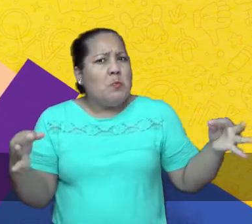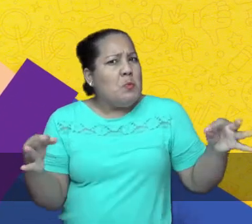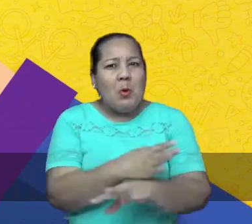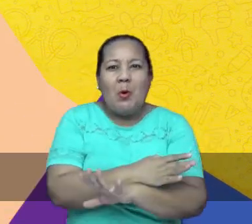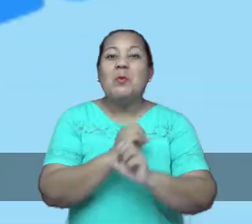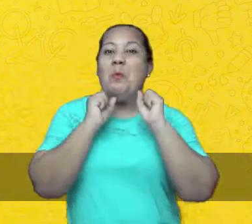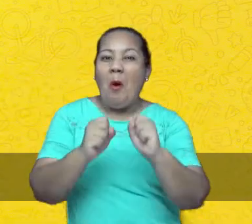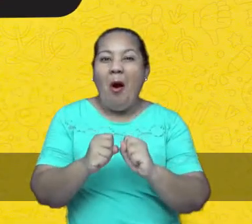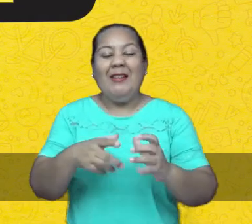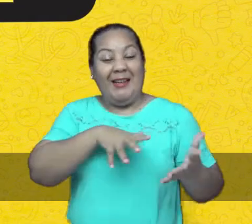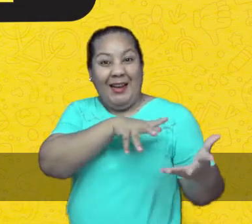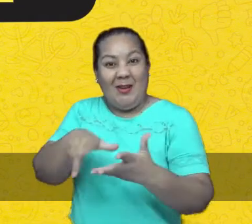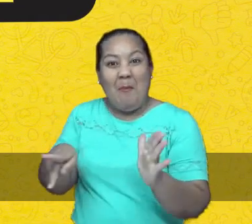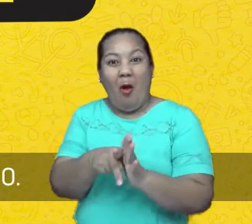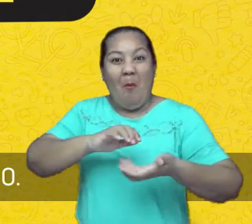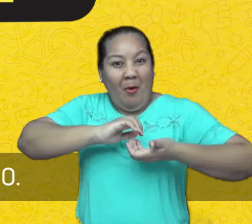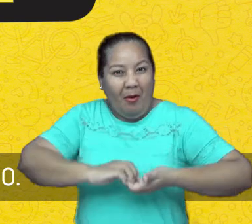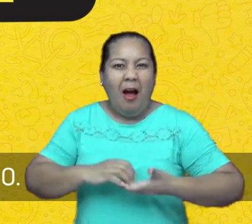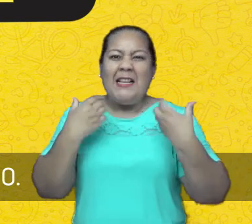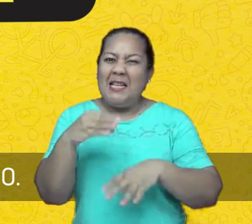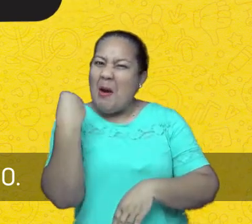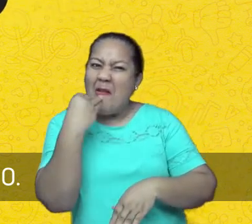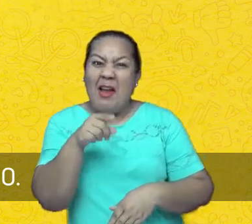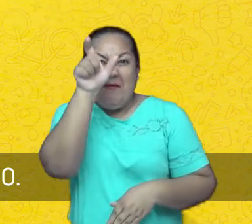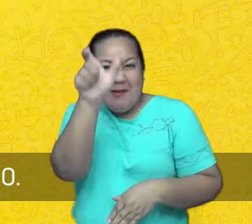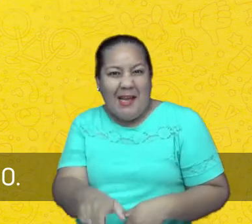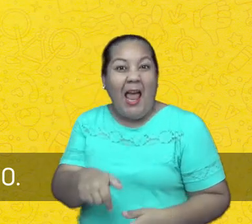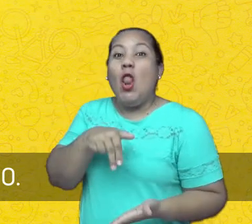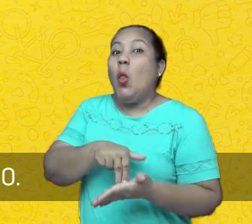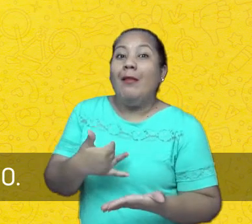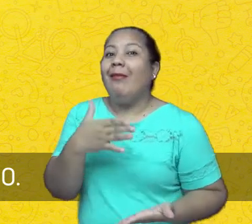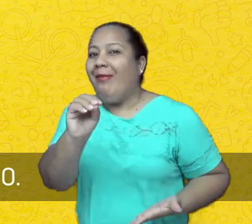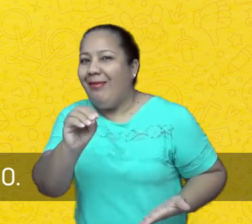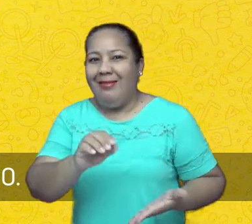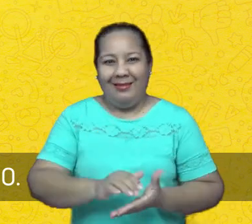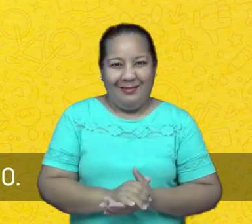fechar o acordo. Mutirão Online Procon MT. Aproveite essa oportunidade e seja um consumidor nota 10.